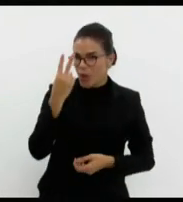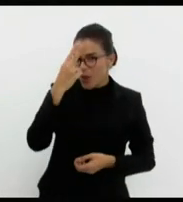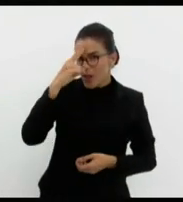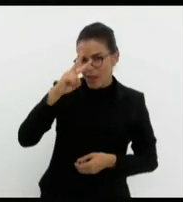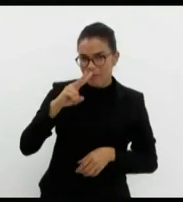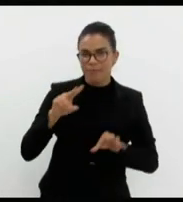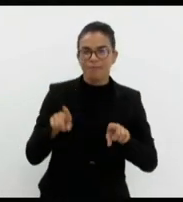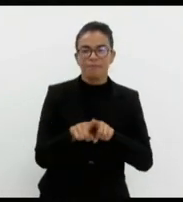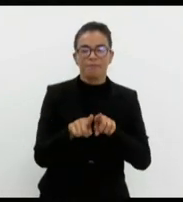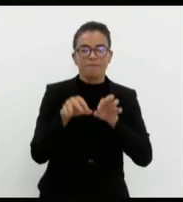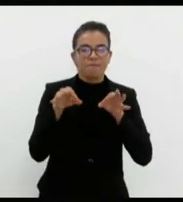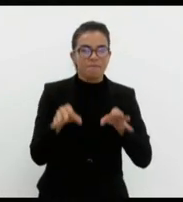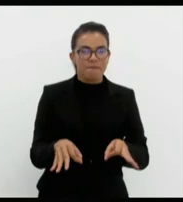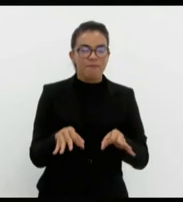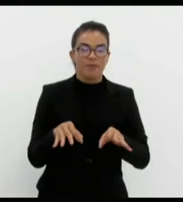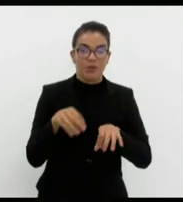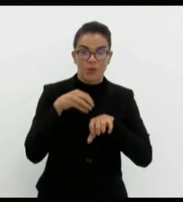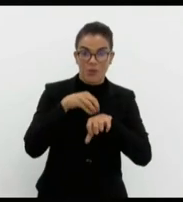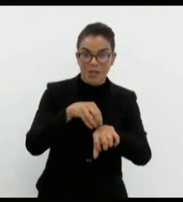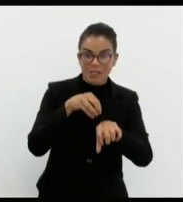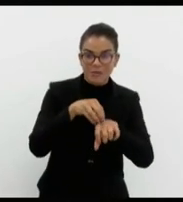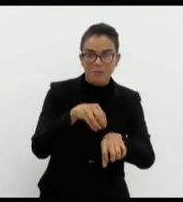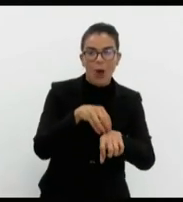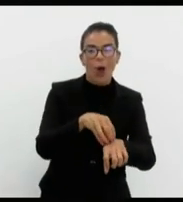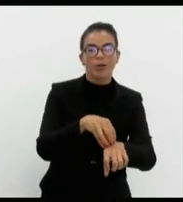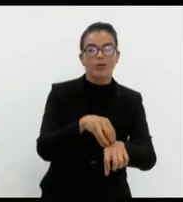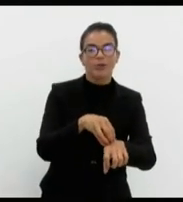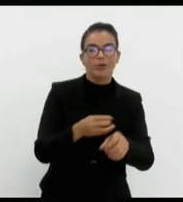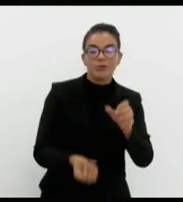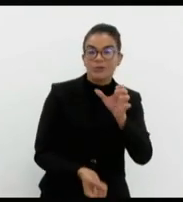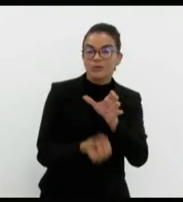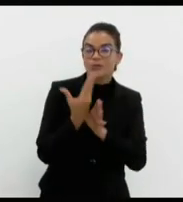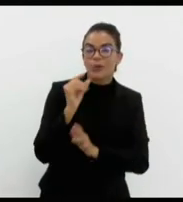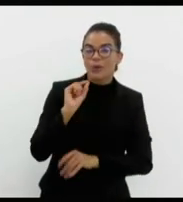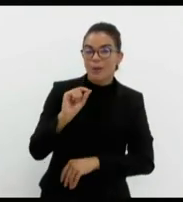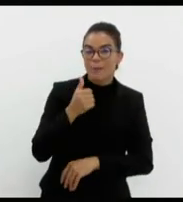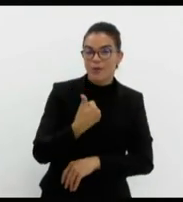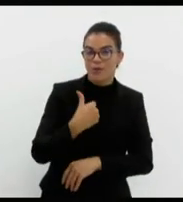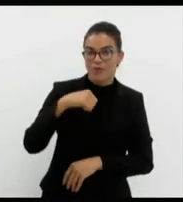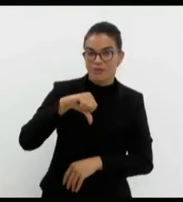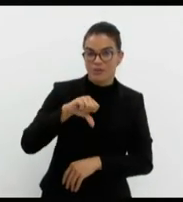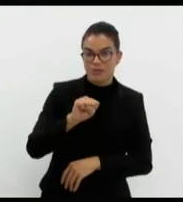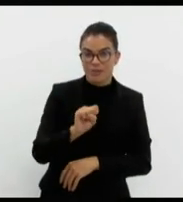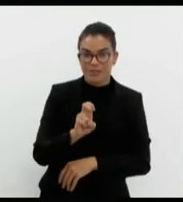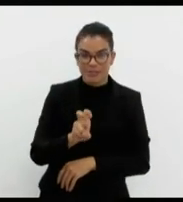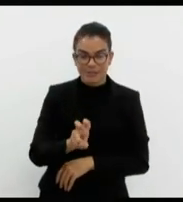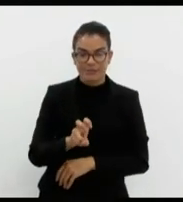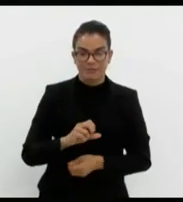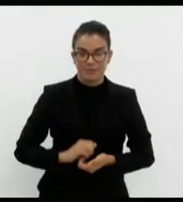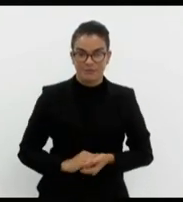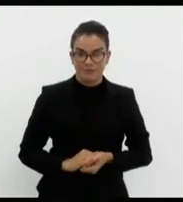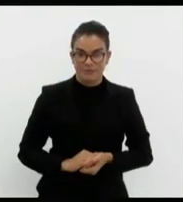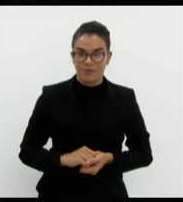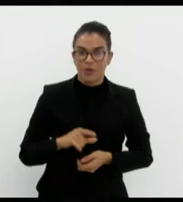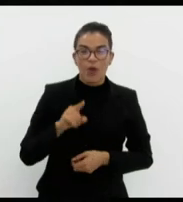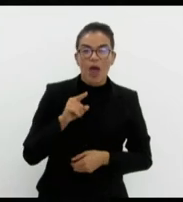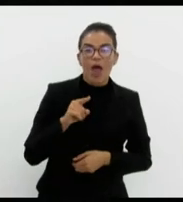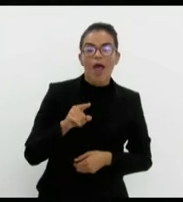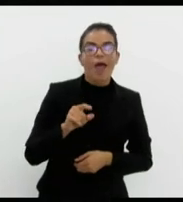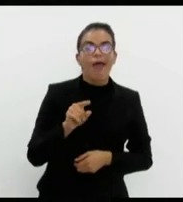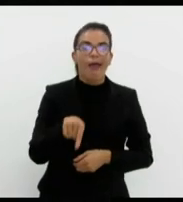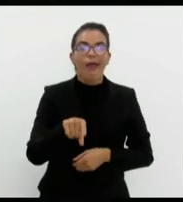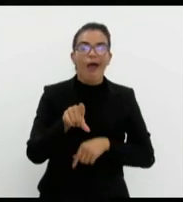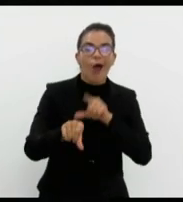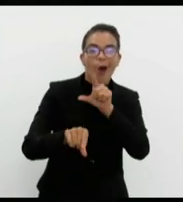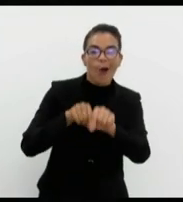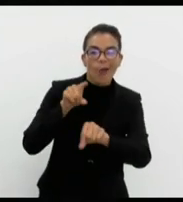que o transporte alternativo surgiu em 1995, como o nome já diz, uma alternativa do